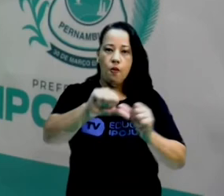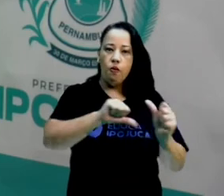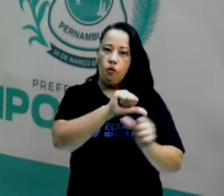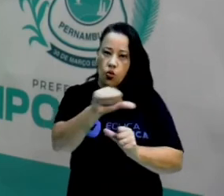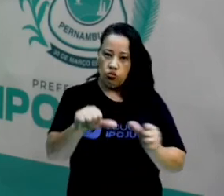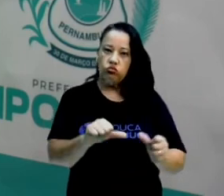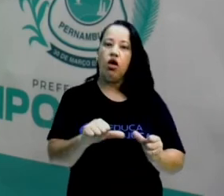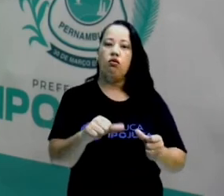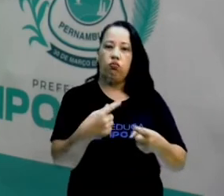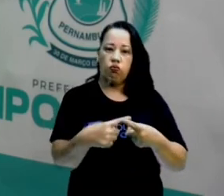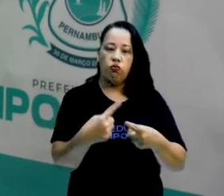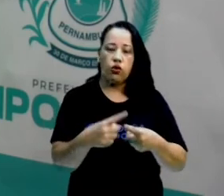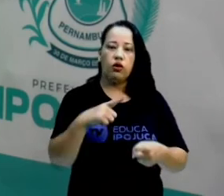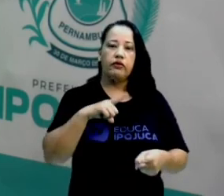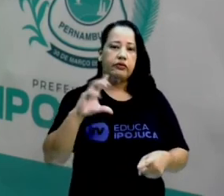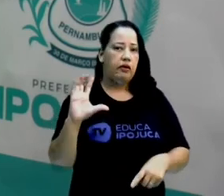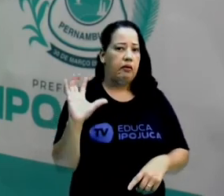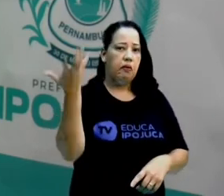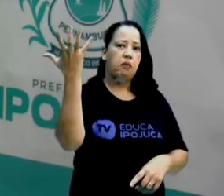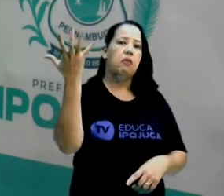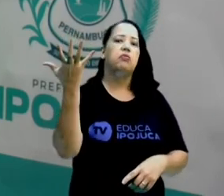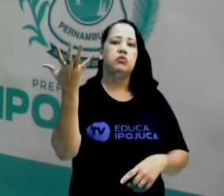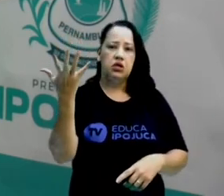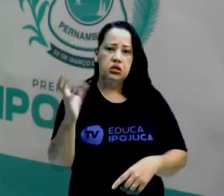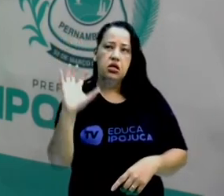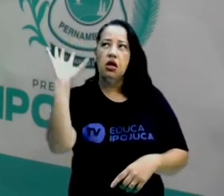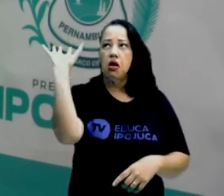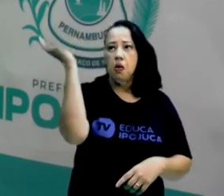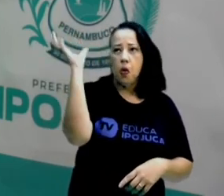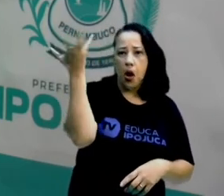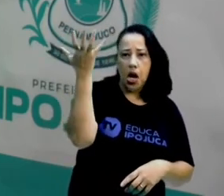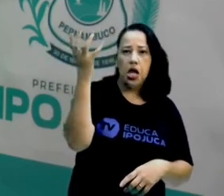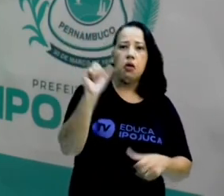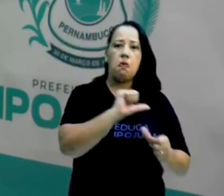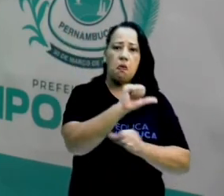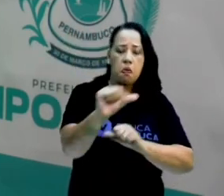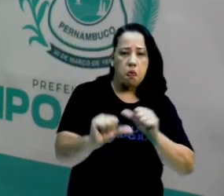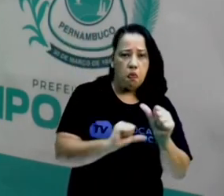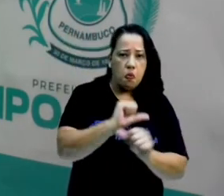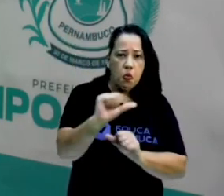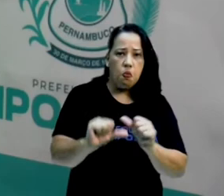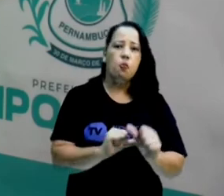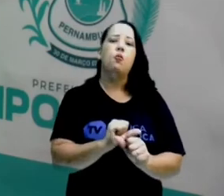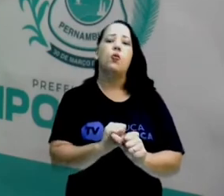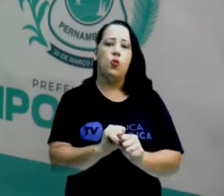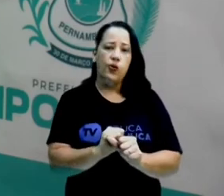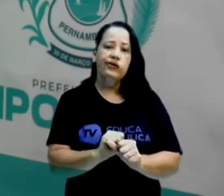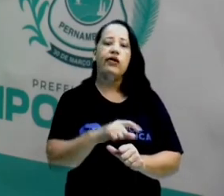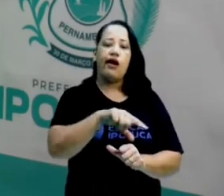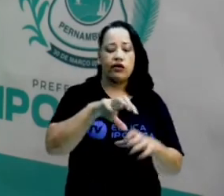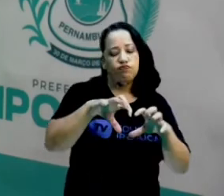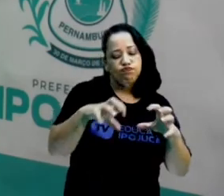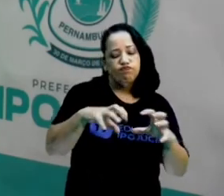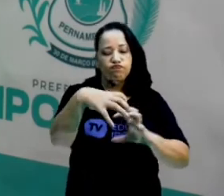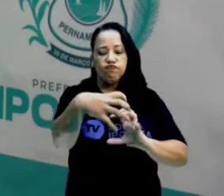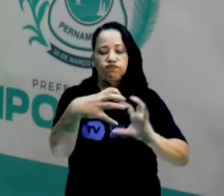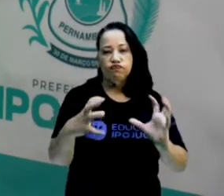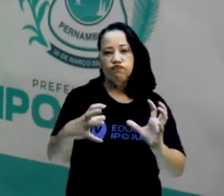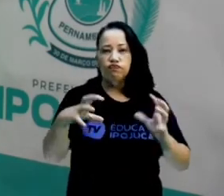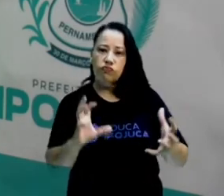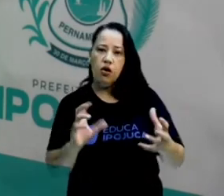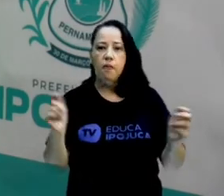fenômenos externos, fenômenos o clima, vai também mudar essa configuração. Mas aqui,